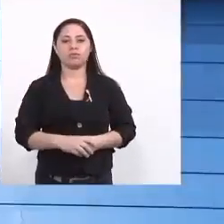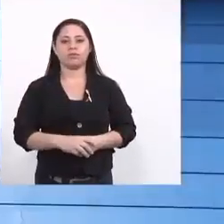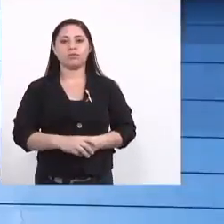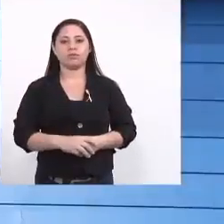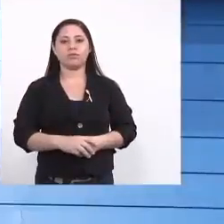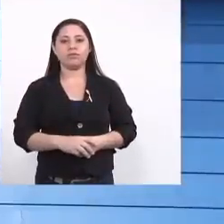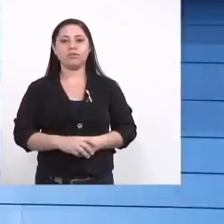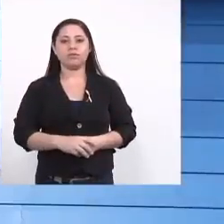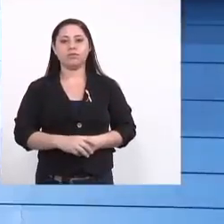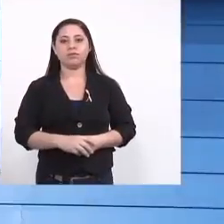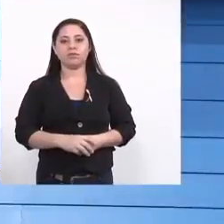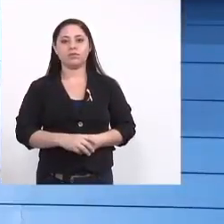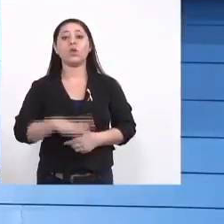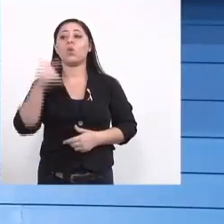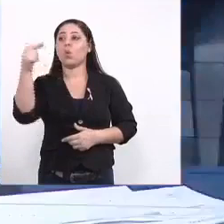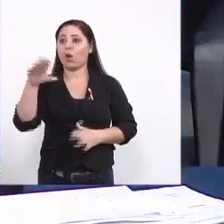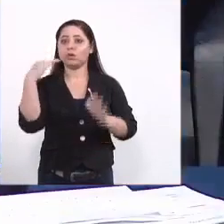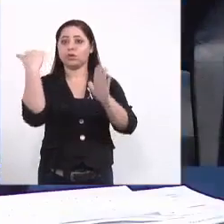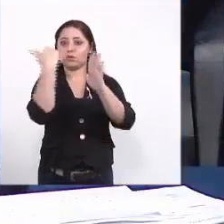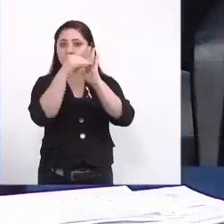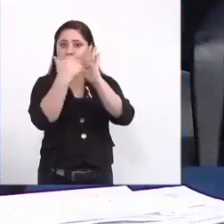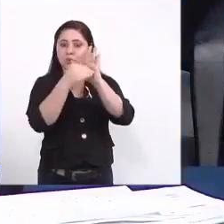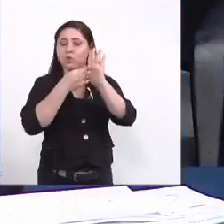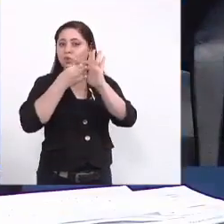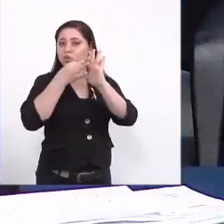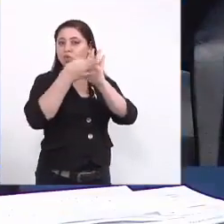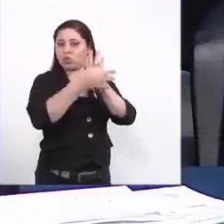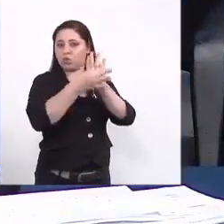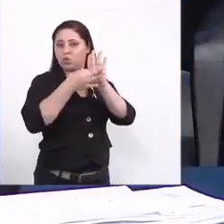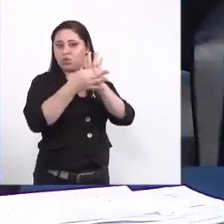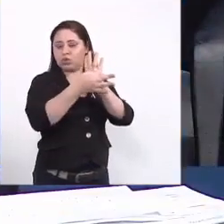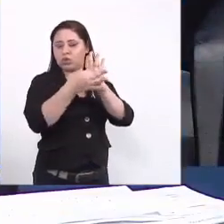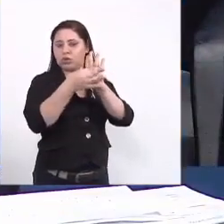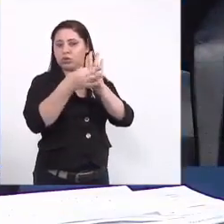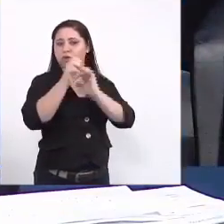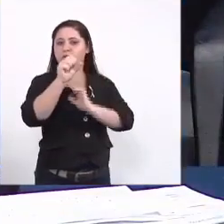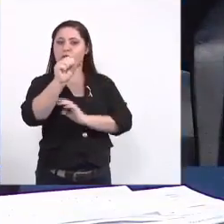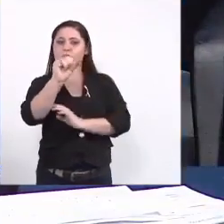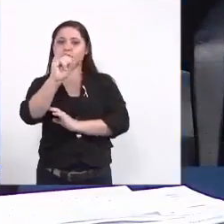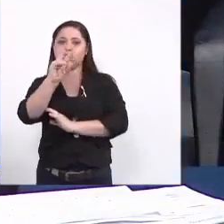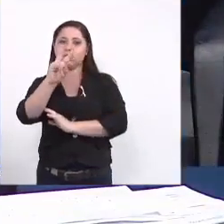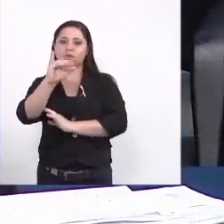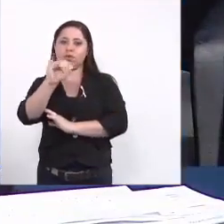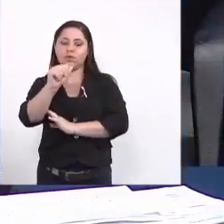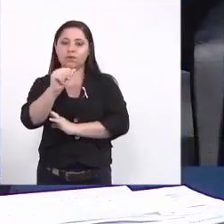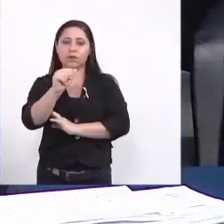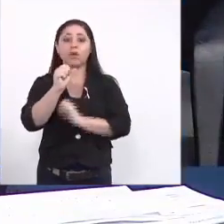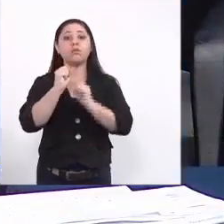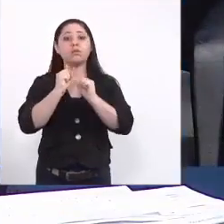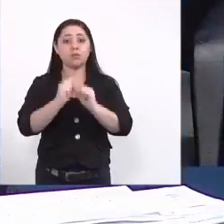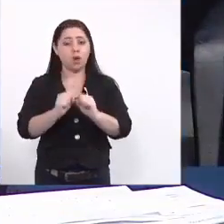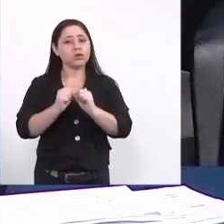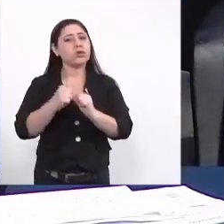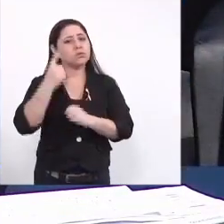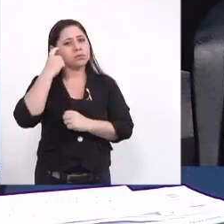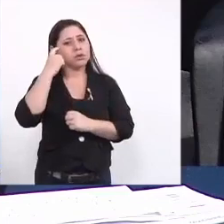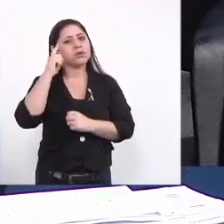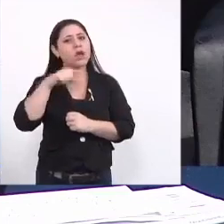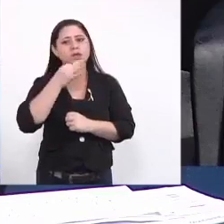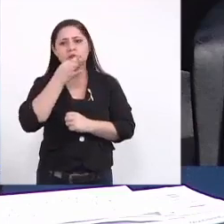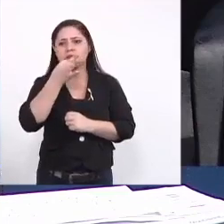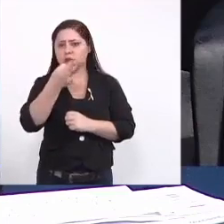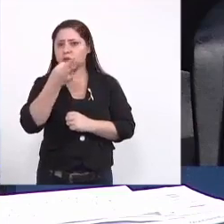mais um encaminhamento sugerido aqui pela Silvia nós podemos essa questão acho que foi